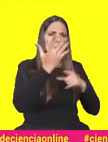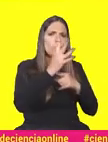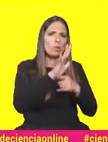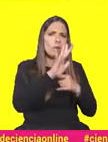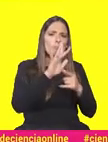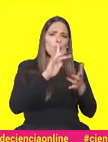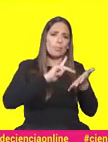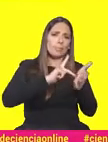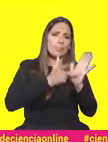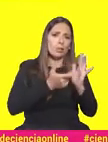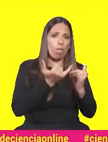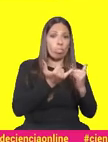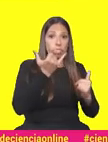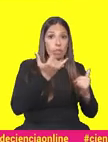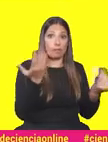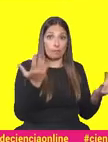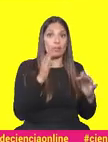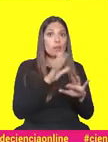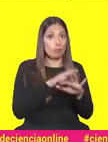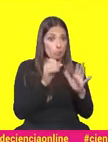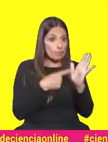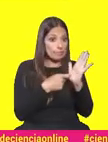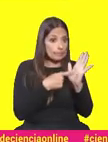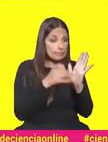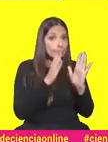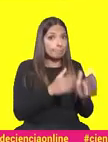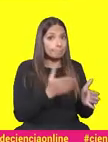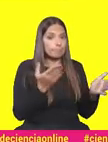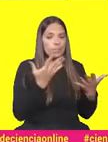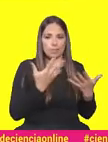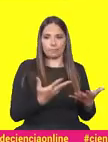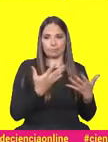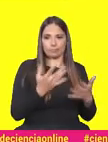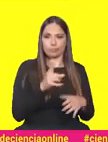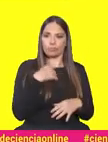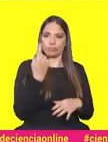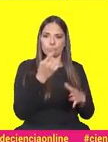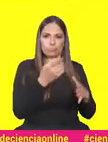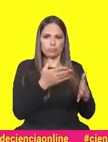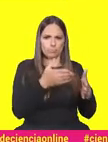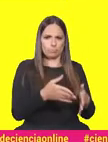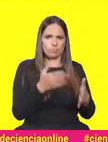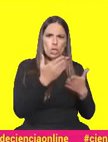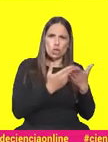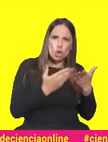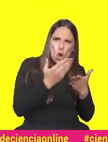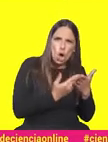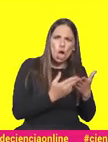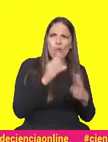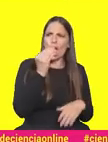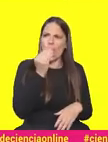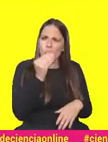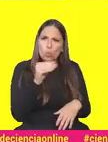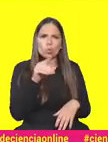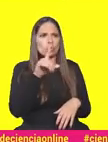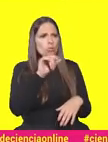tecnologias digitais. Porque aumentou a necessidade. E hoje em dia nós temos, tem-se falado muito nas escolas, nos alunos, mas não